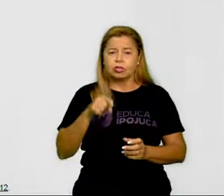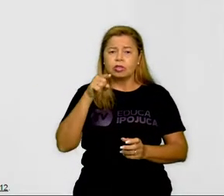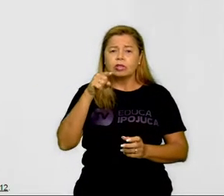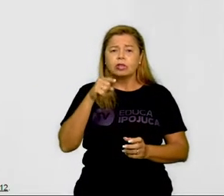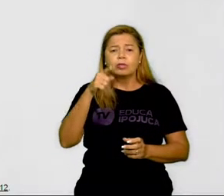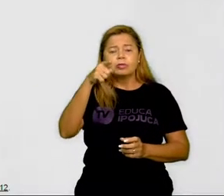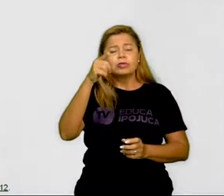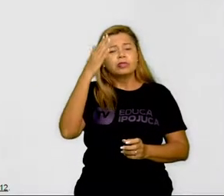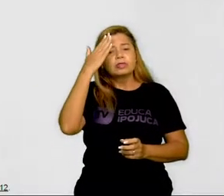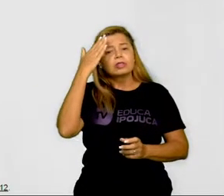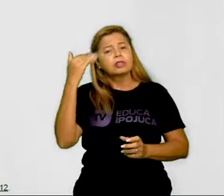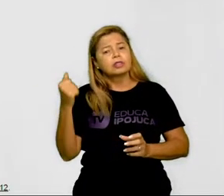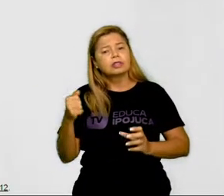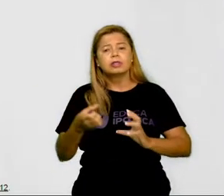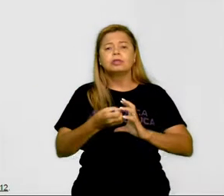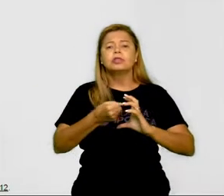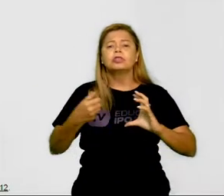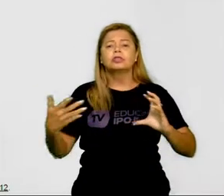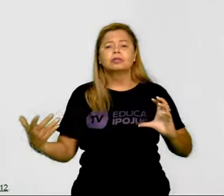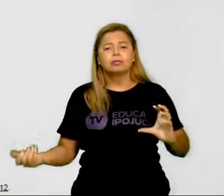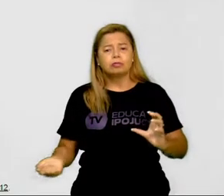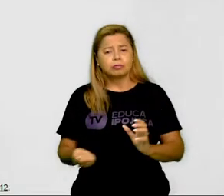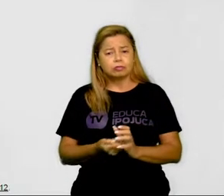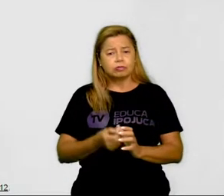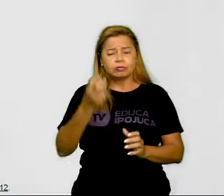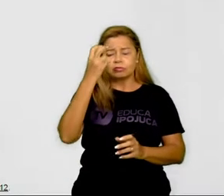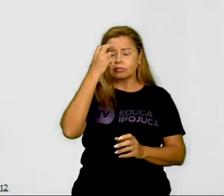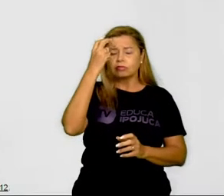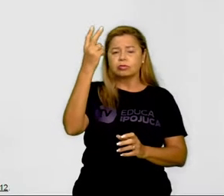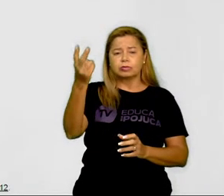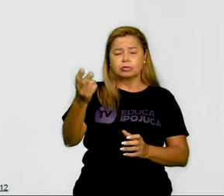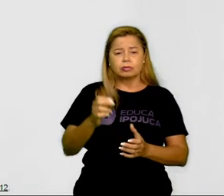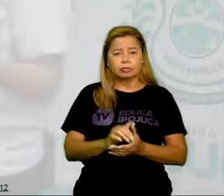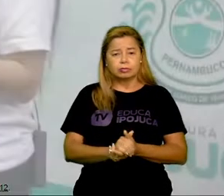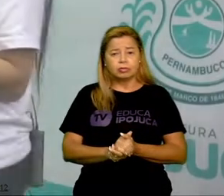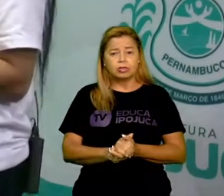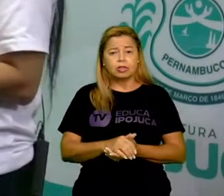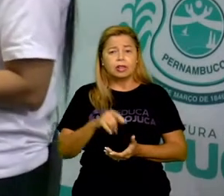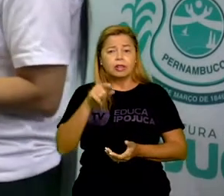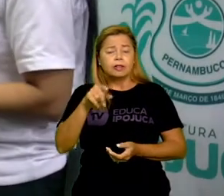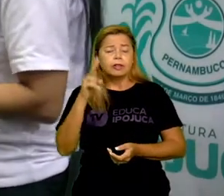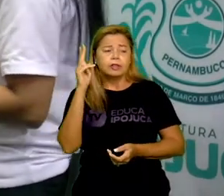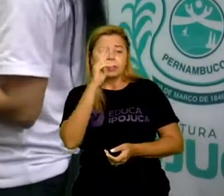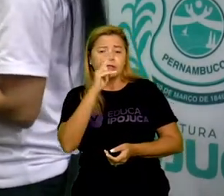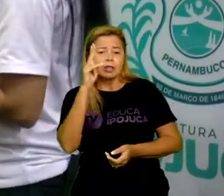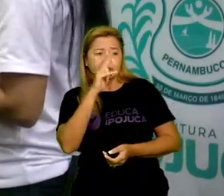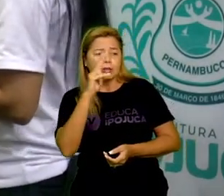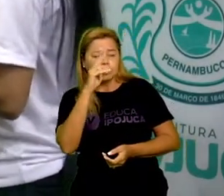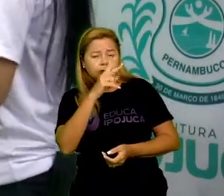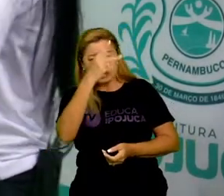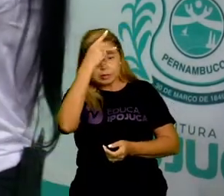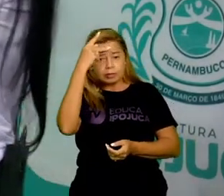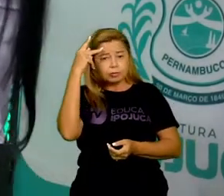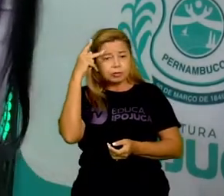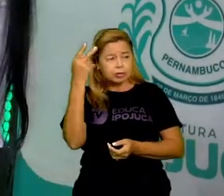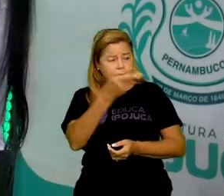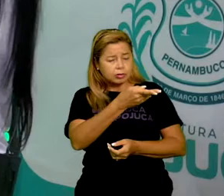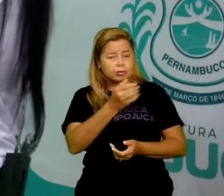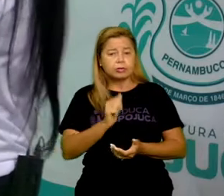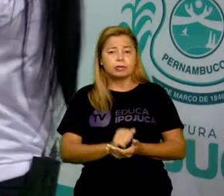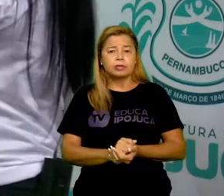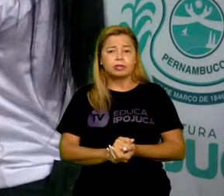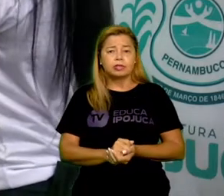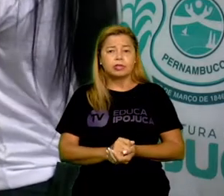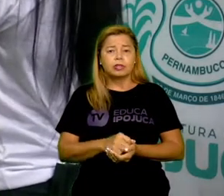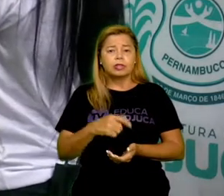traços culturais, quando você vê as pessoas que estão à sua volta como